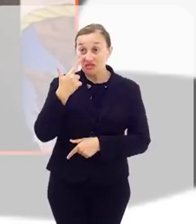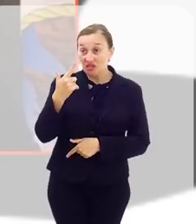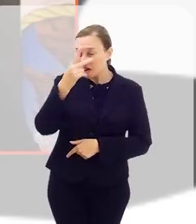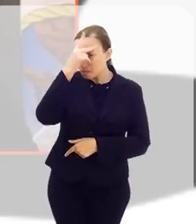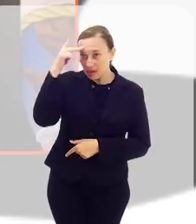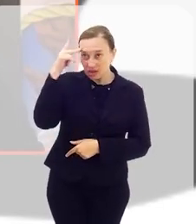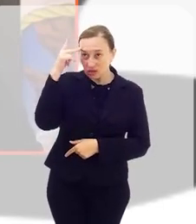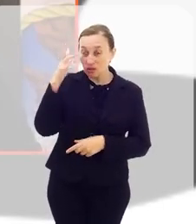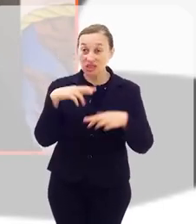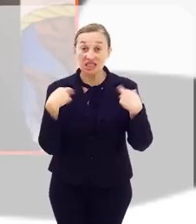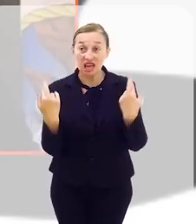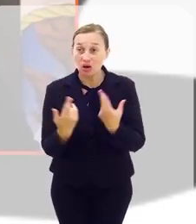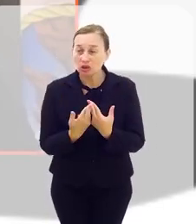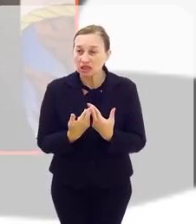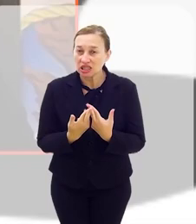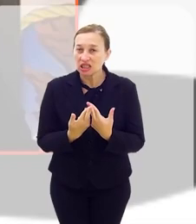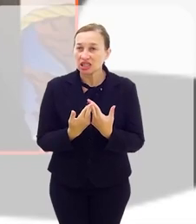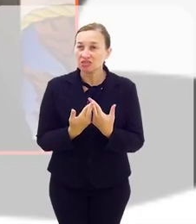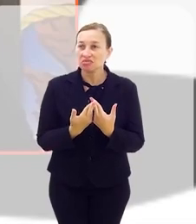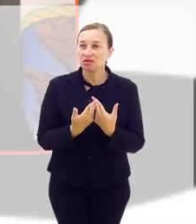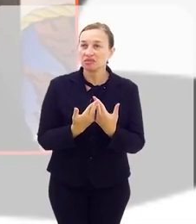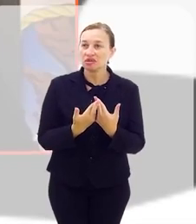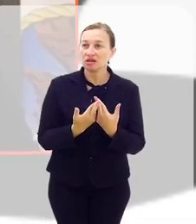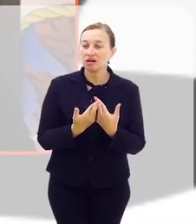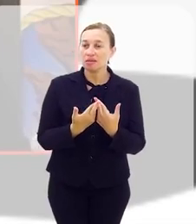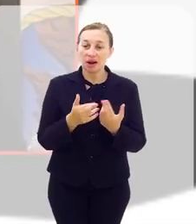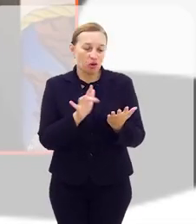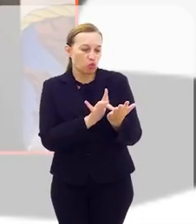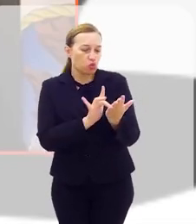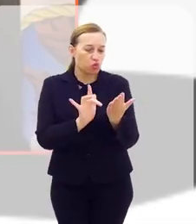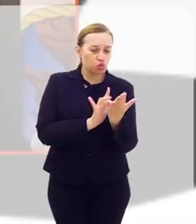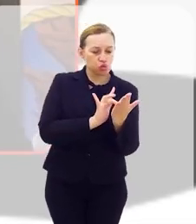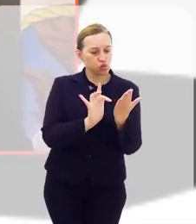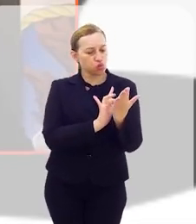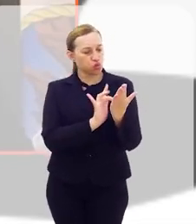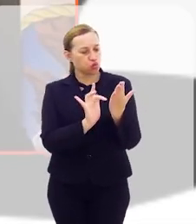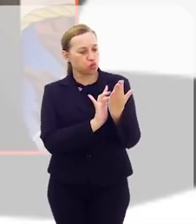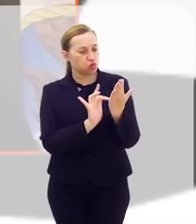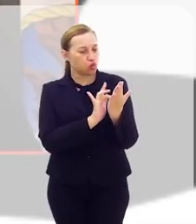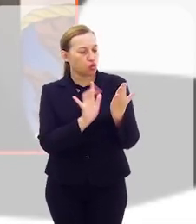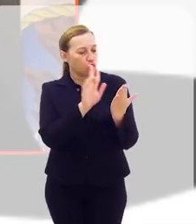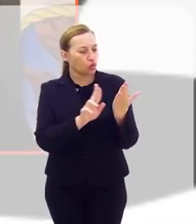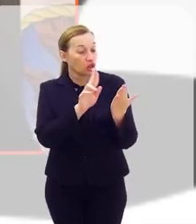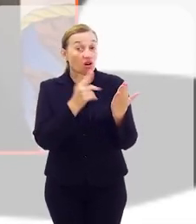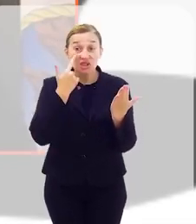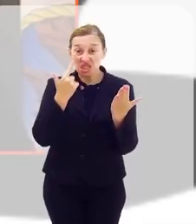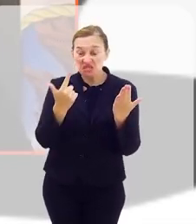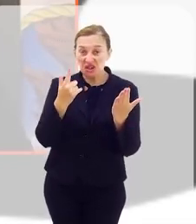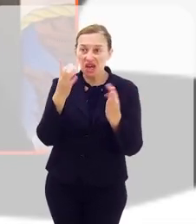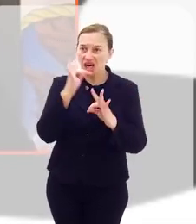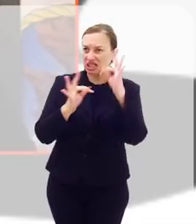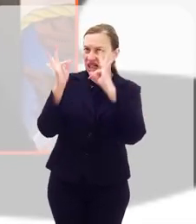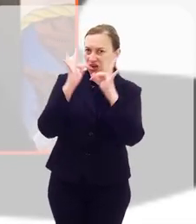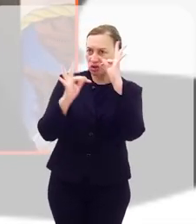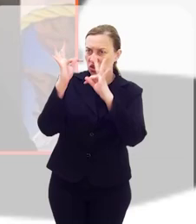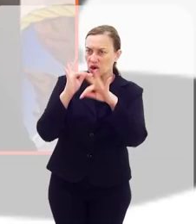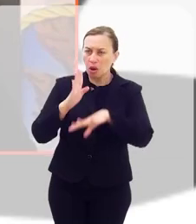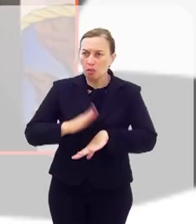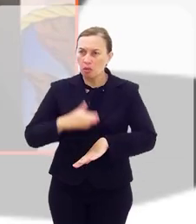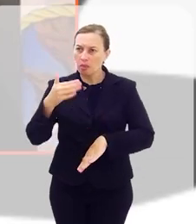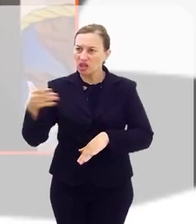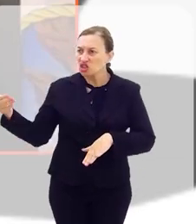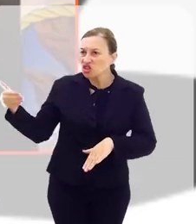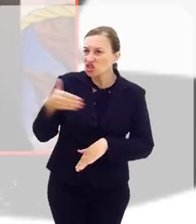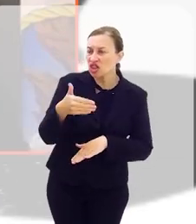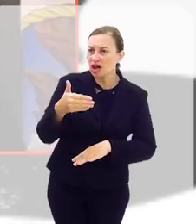você vê pessoas se reunirem, e elas se reúnem para mexer no celular. Hoje você vê que a tecnologia, por mais que